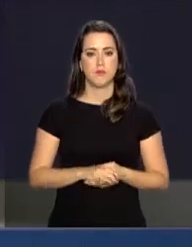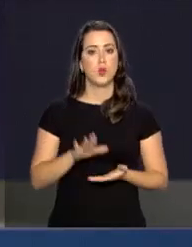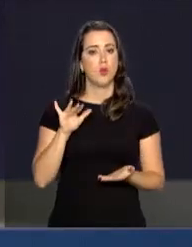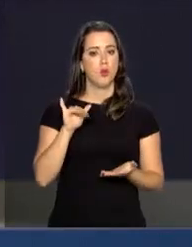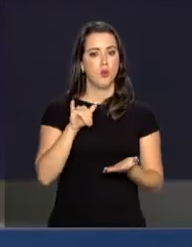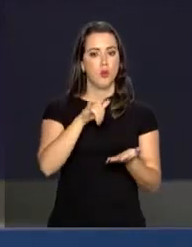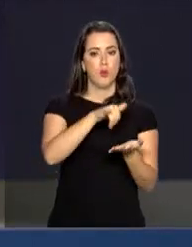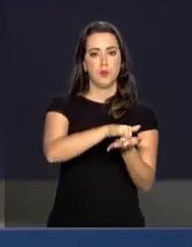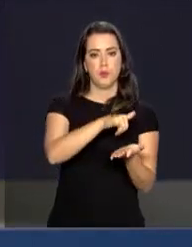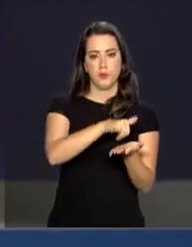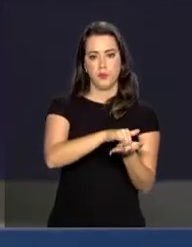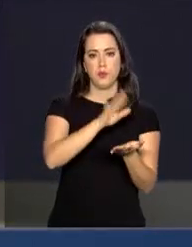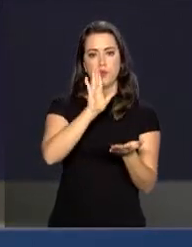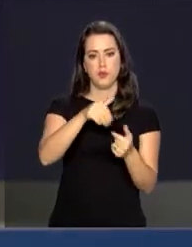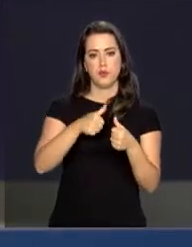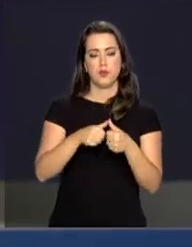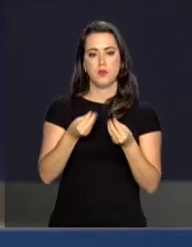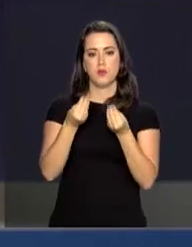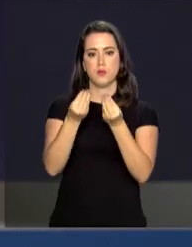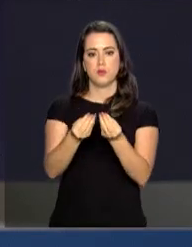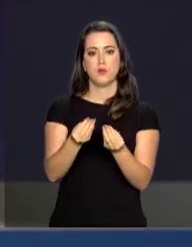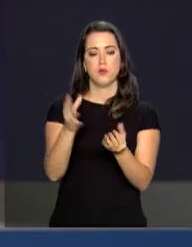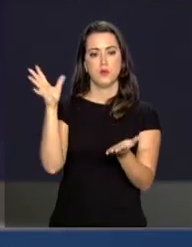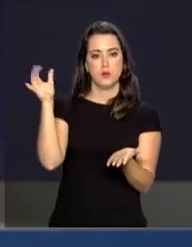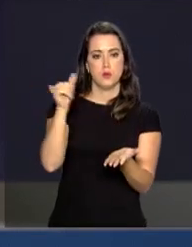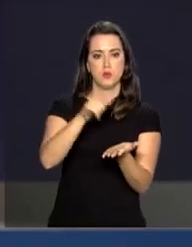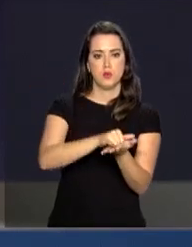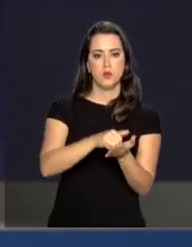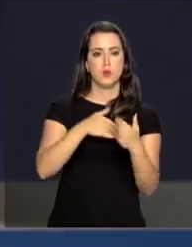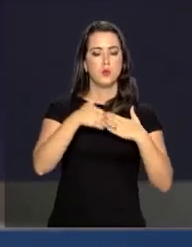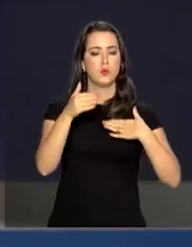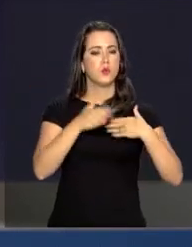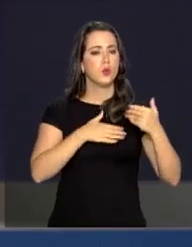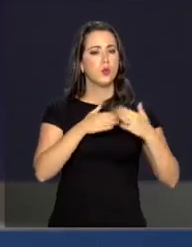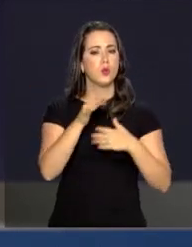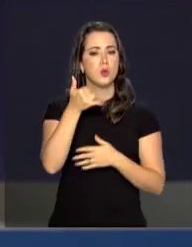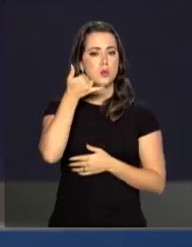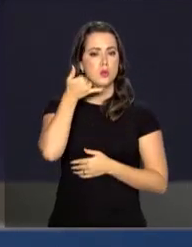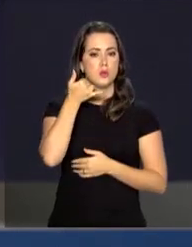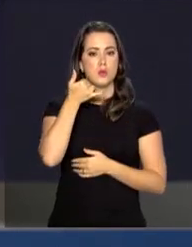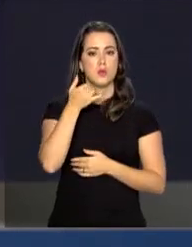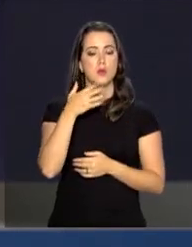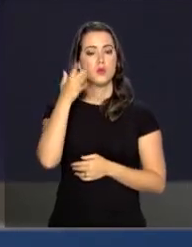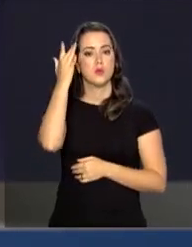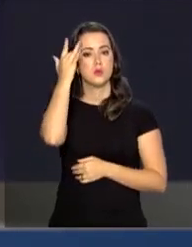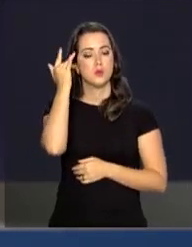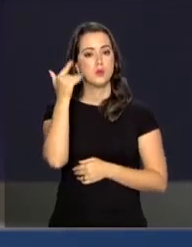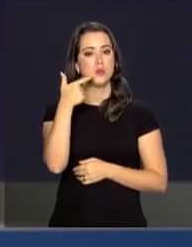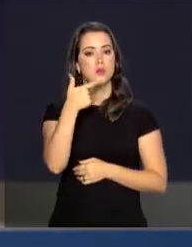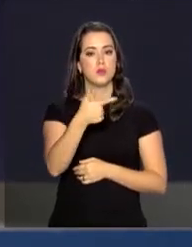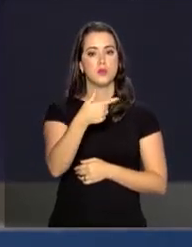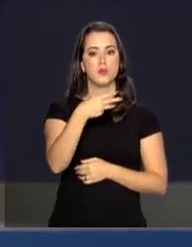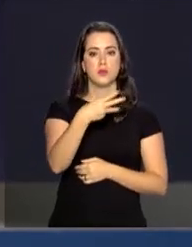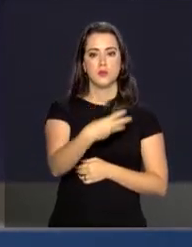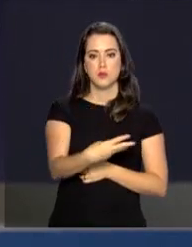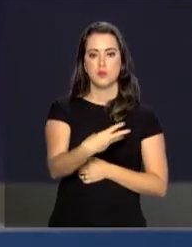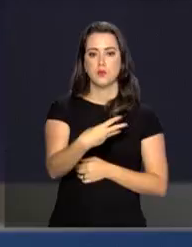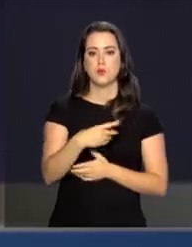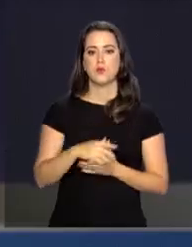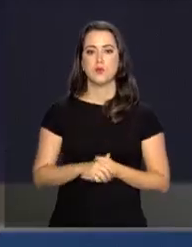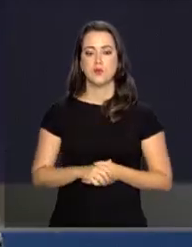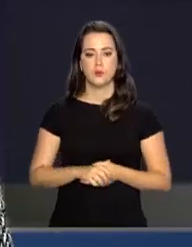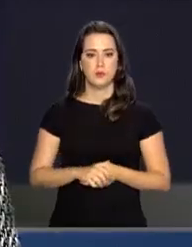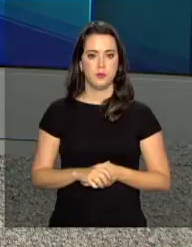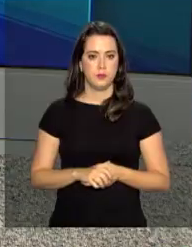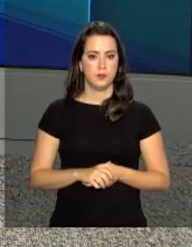aplicativo Planalto Legis estará disponível para download em qualquer sistema de celular a partir de amanhã, dia 23.